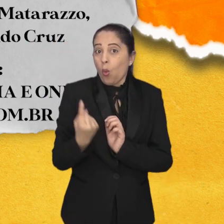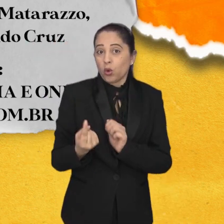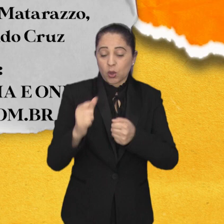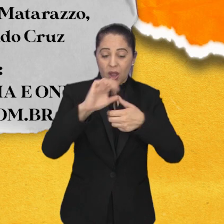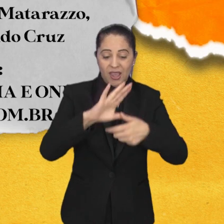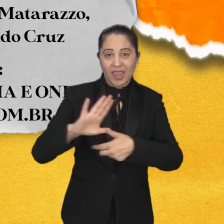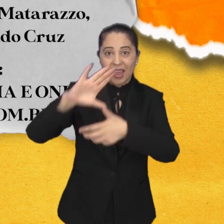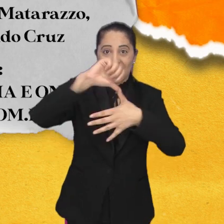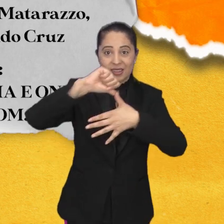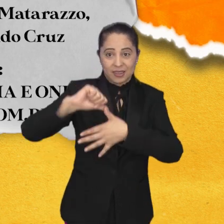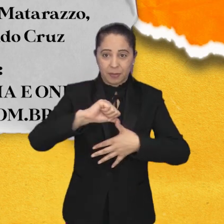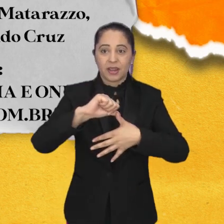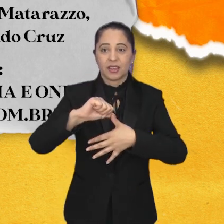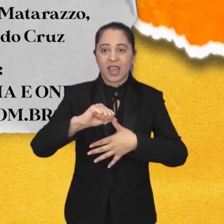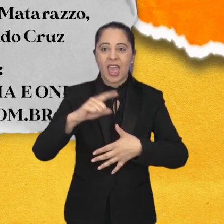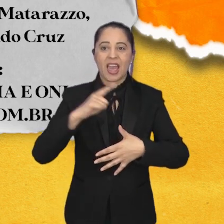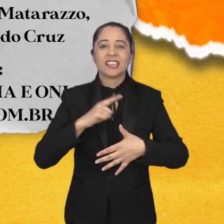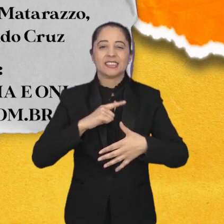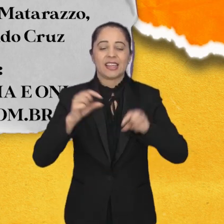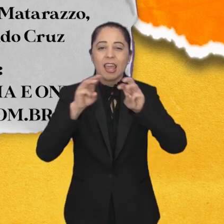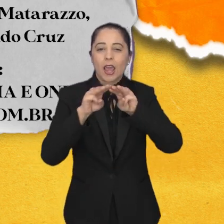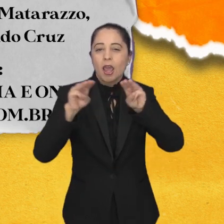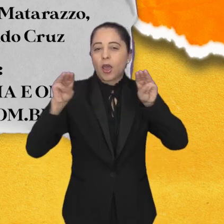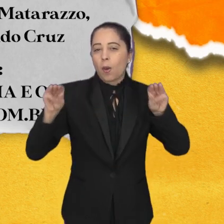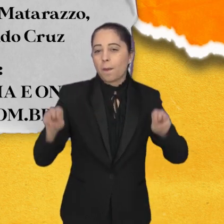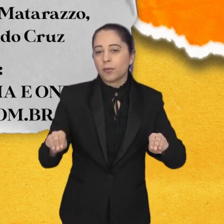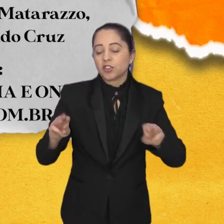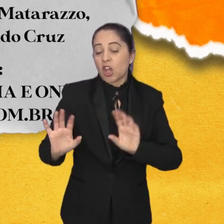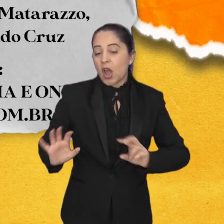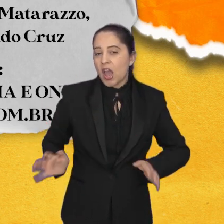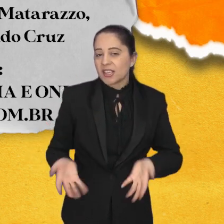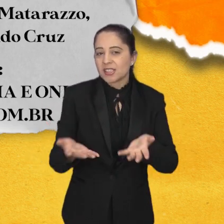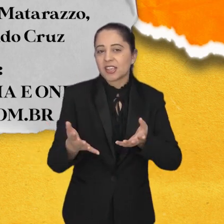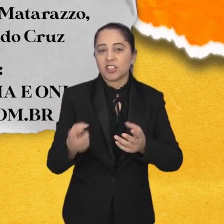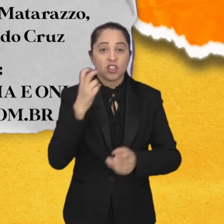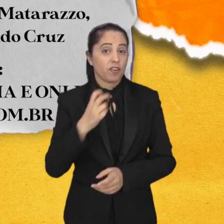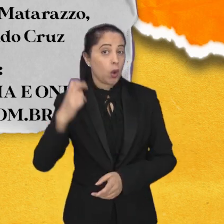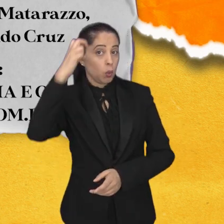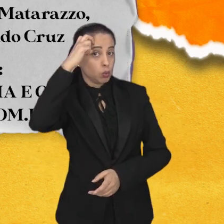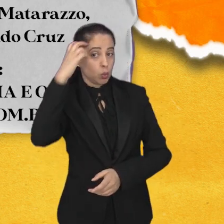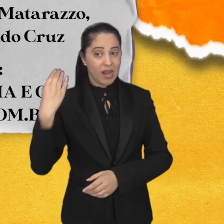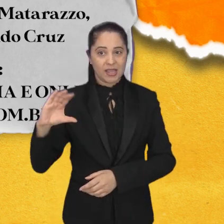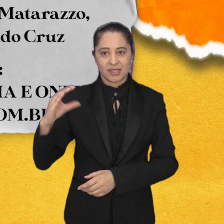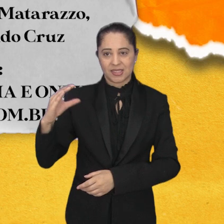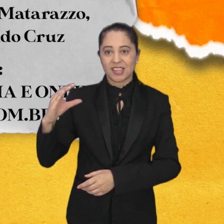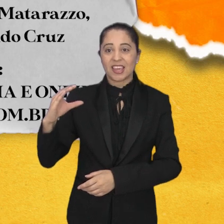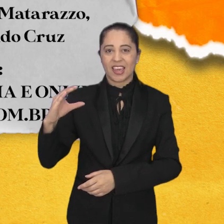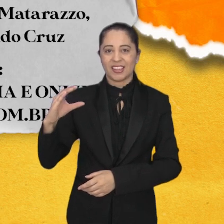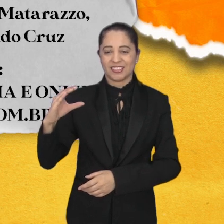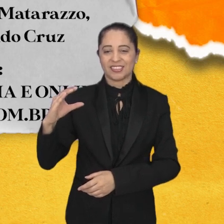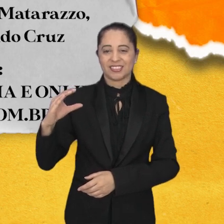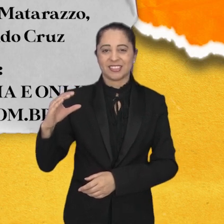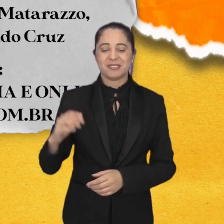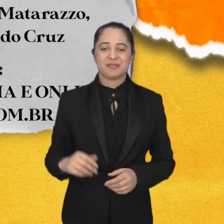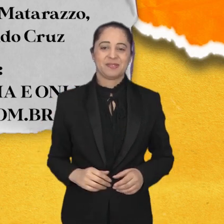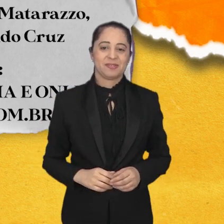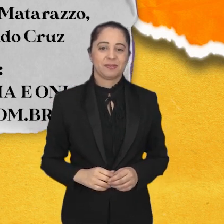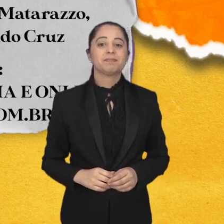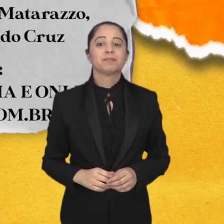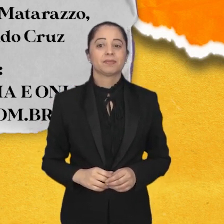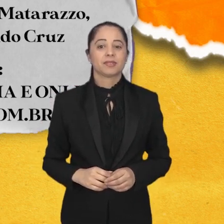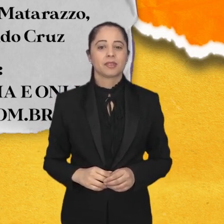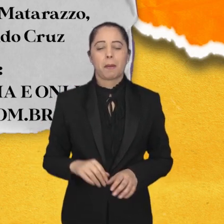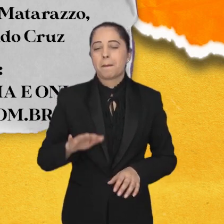exposição interativa com uma proposta que incentiva a cultura e a ciência de forma lúdica e divertida.